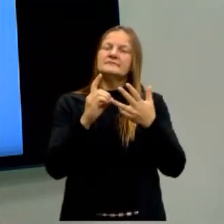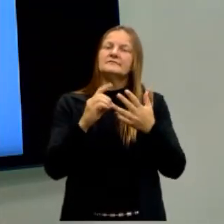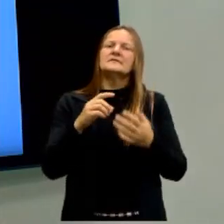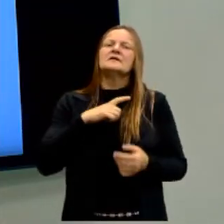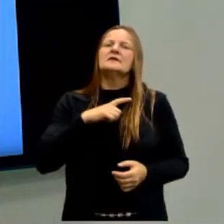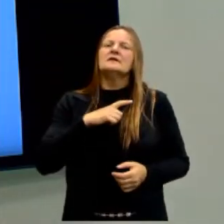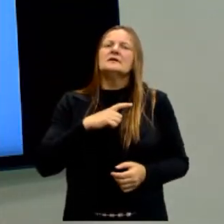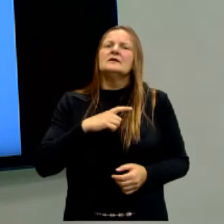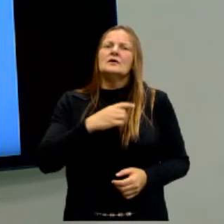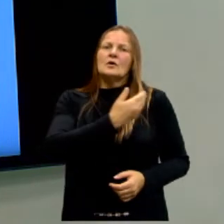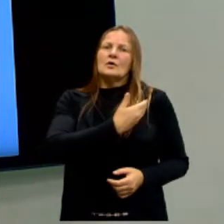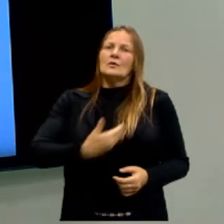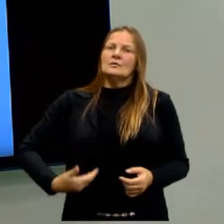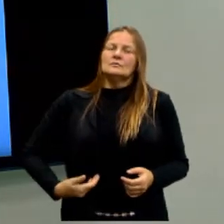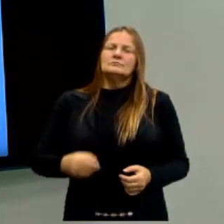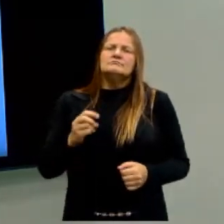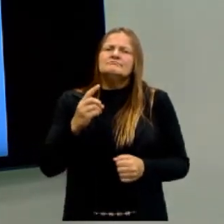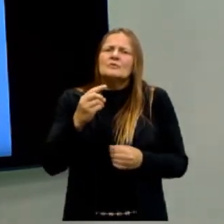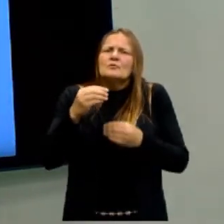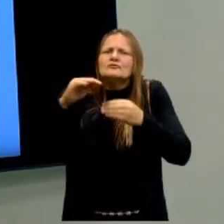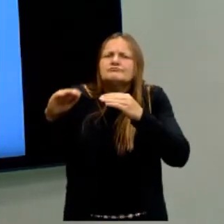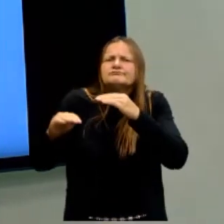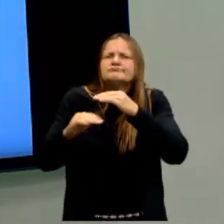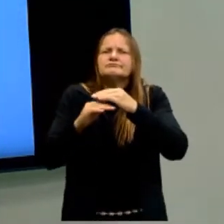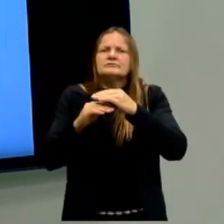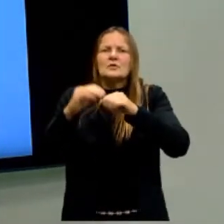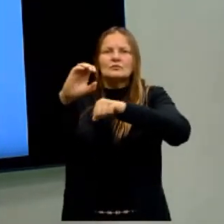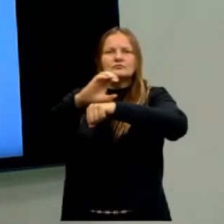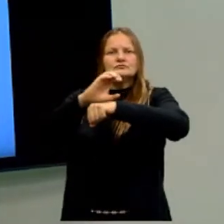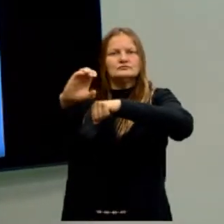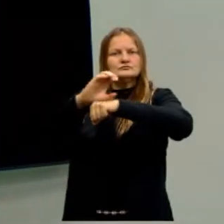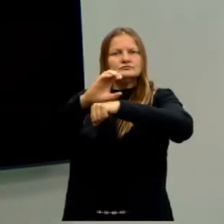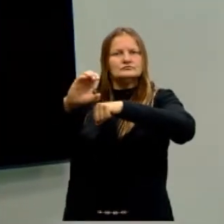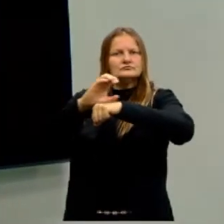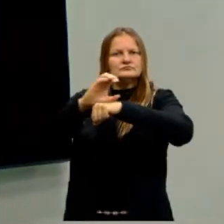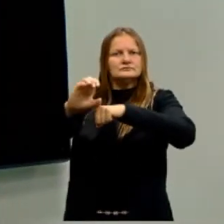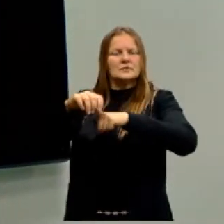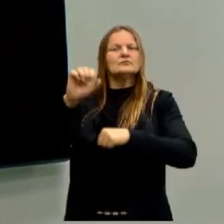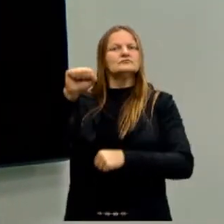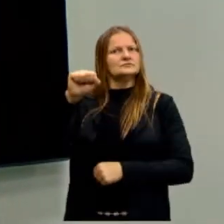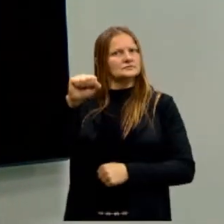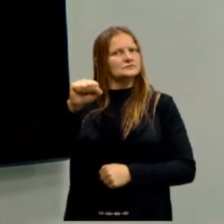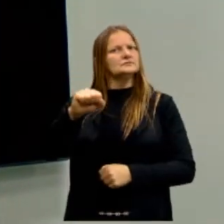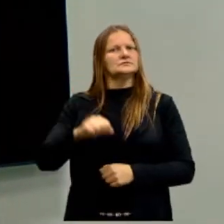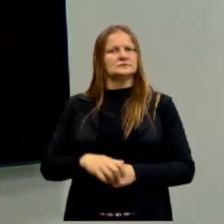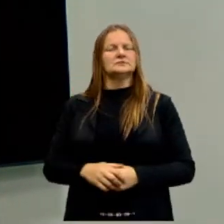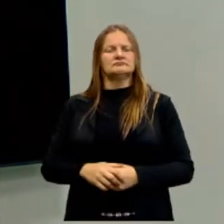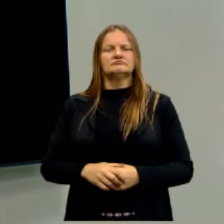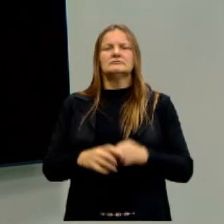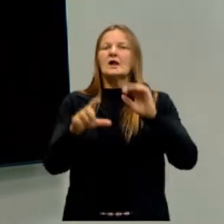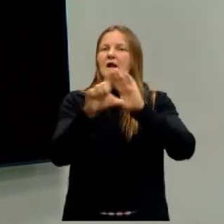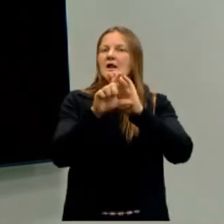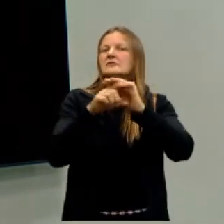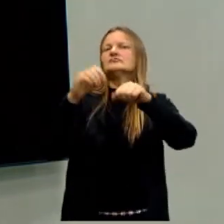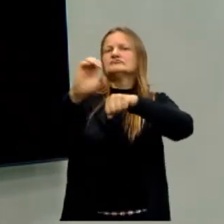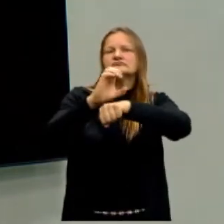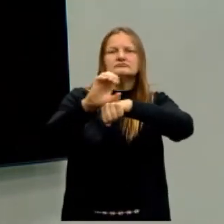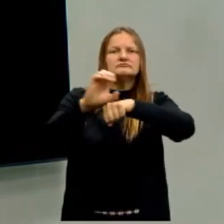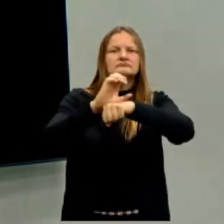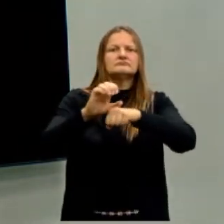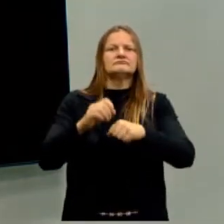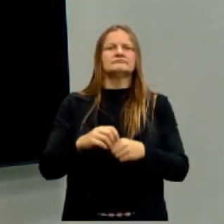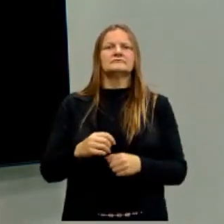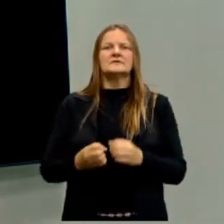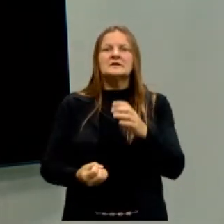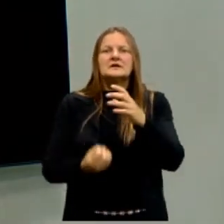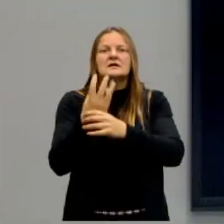governante deve submeter-se a uma constituição? Sim, tem que submeter uma constituição. Aristóteles fala, você então tem